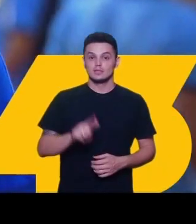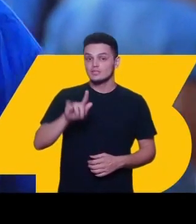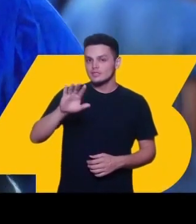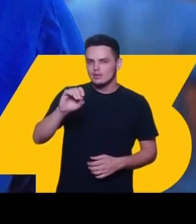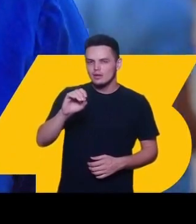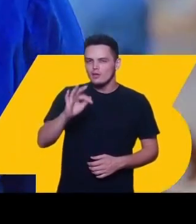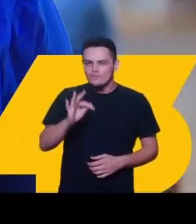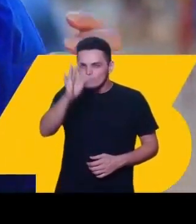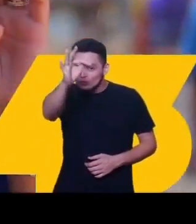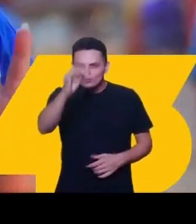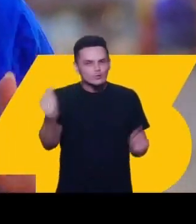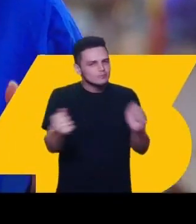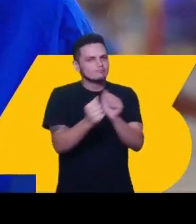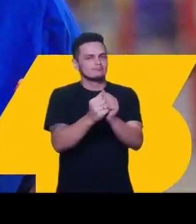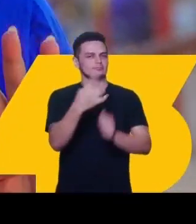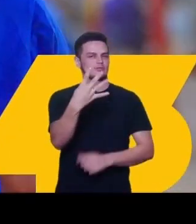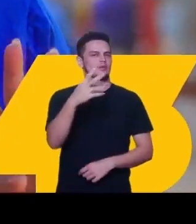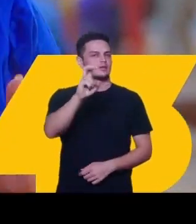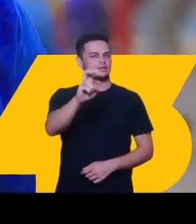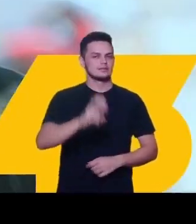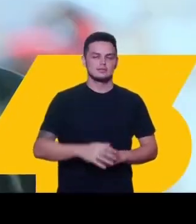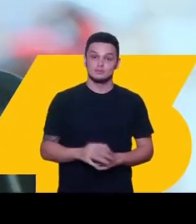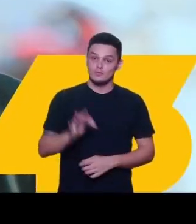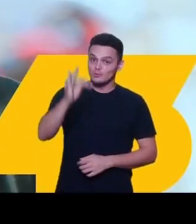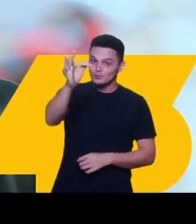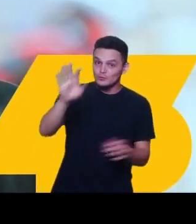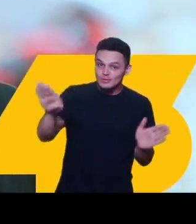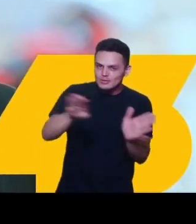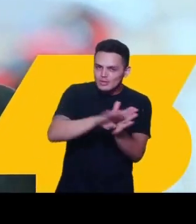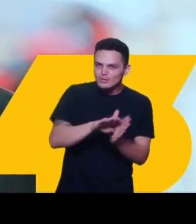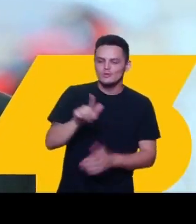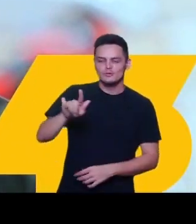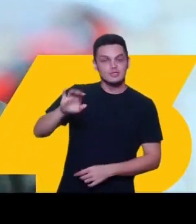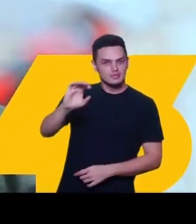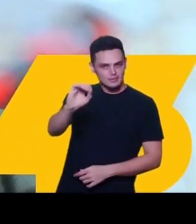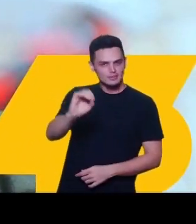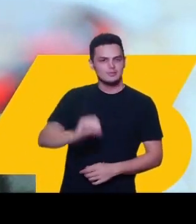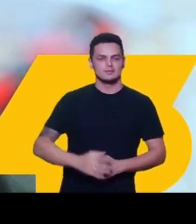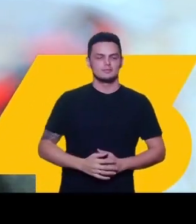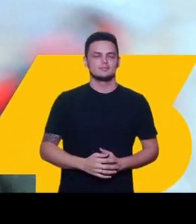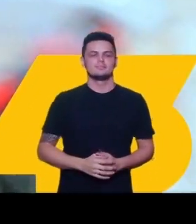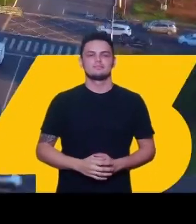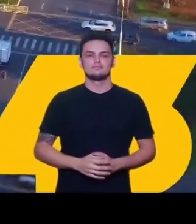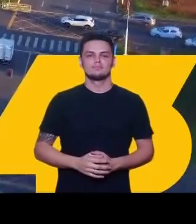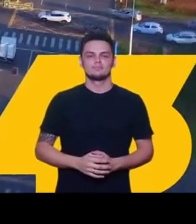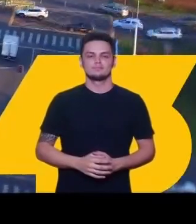Júnior é o futuro, vamos com 45? O futuro chegou, é Júnior Gel.